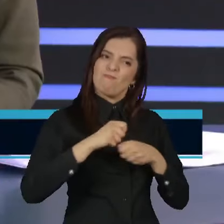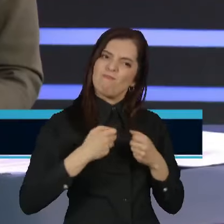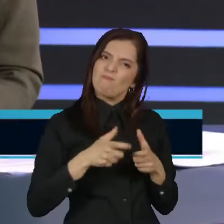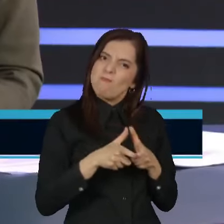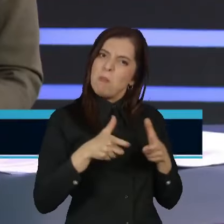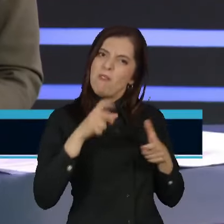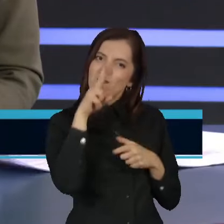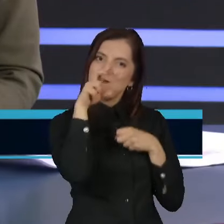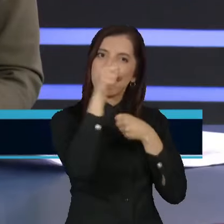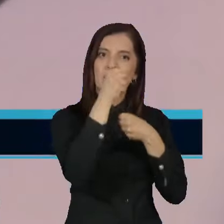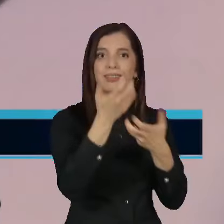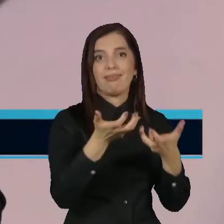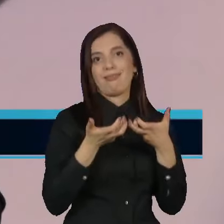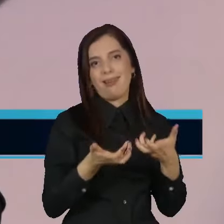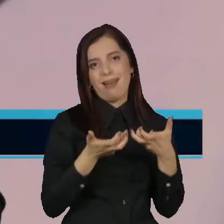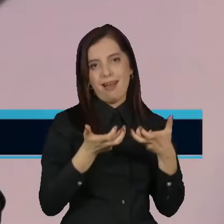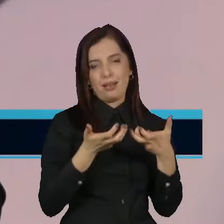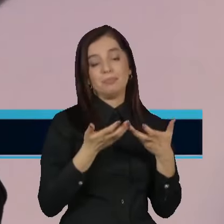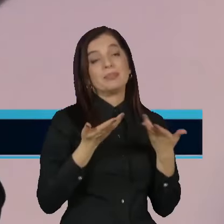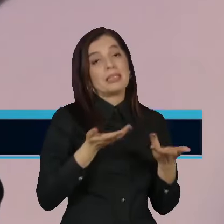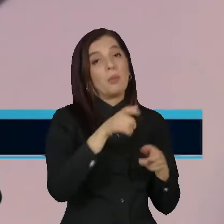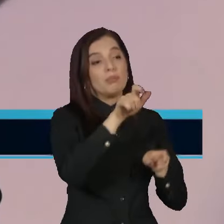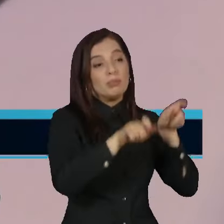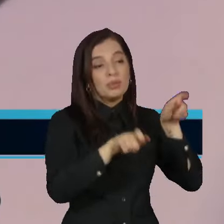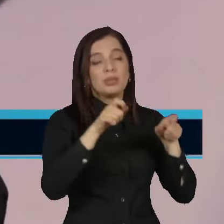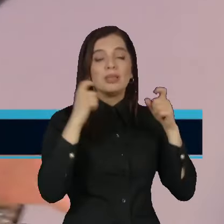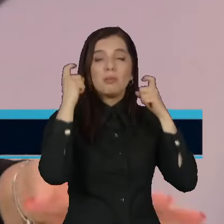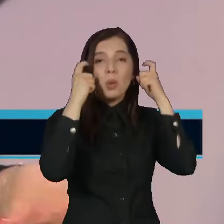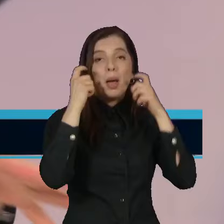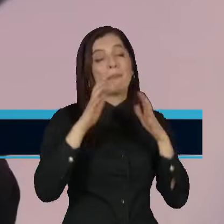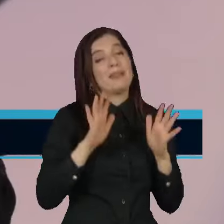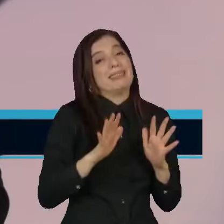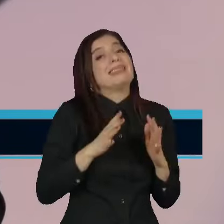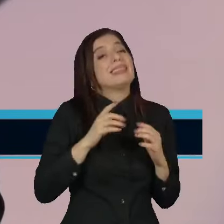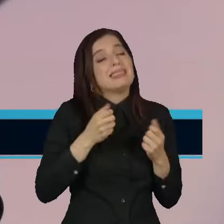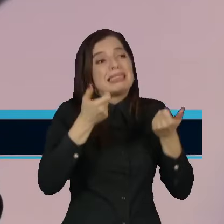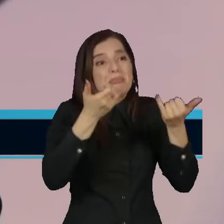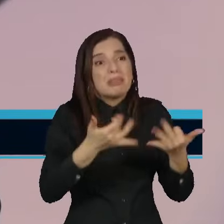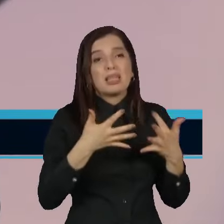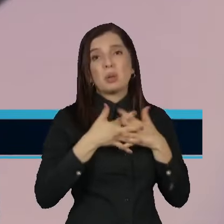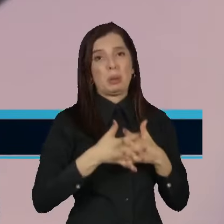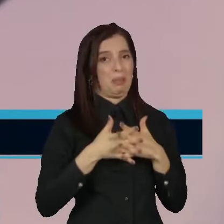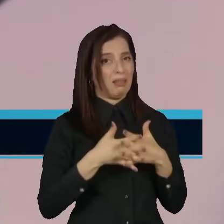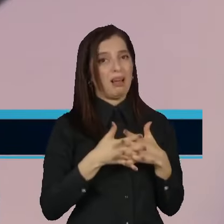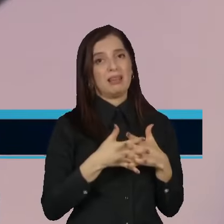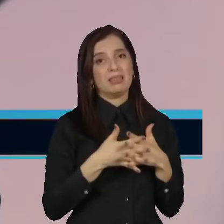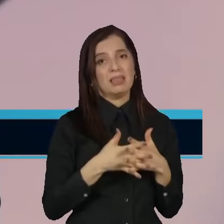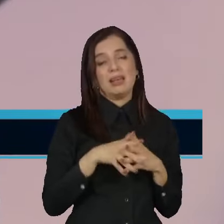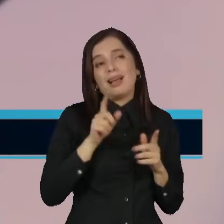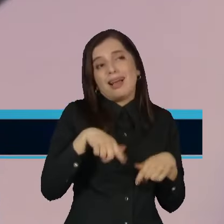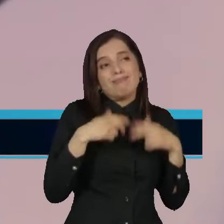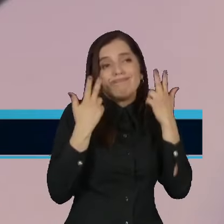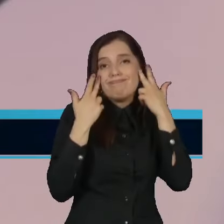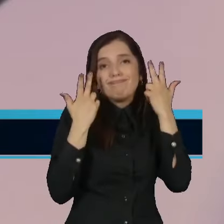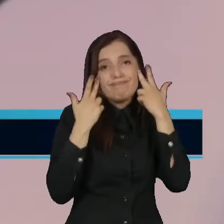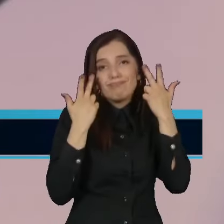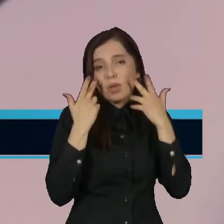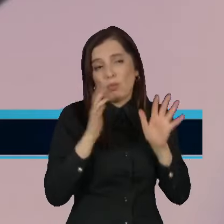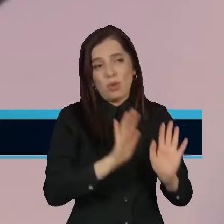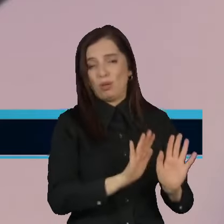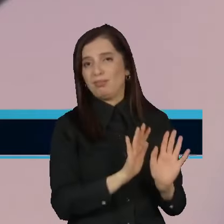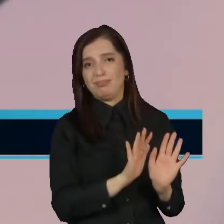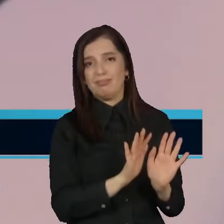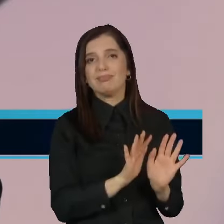preocupa muito, é uma dinâmica muito complicada, que naturalmente também acaba chegando aqui para